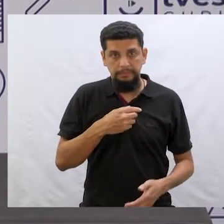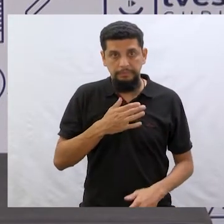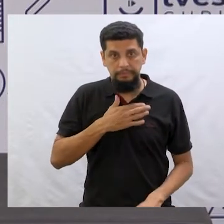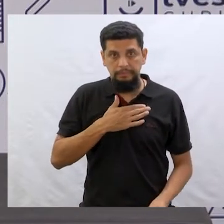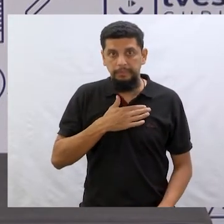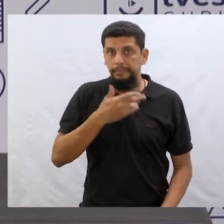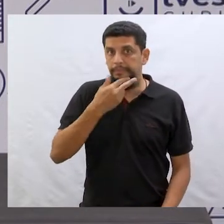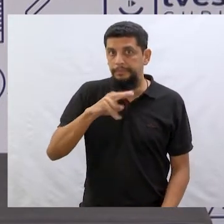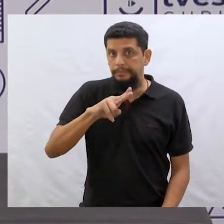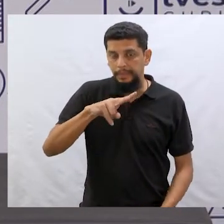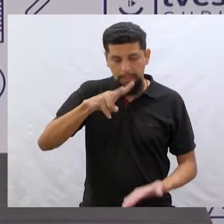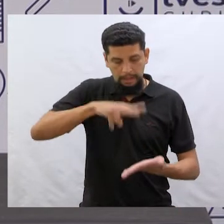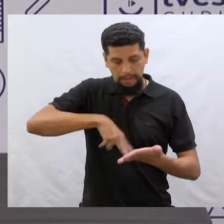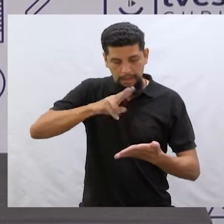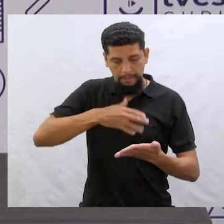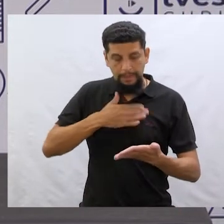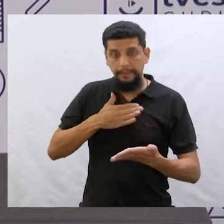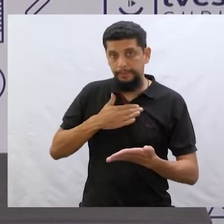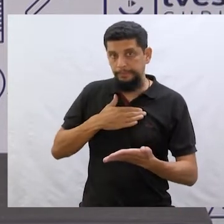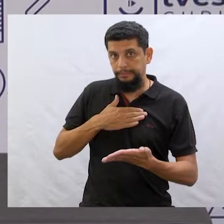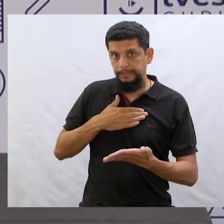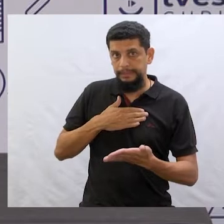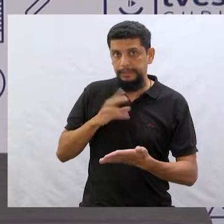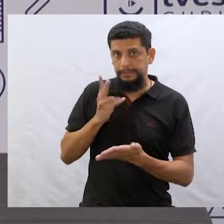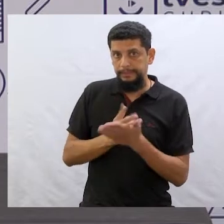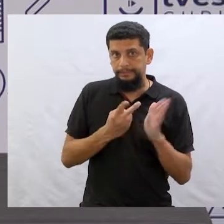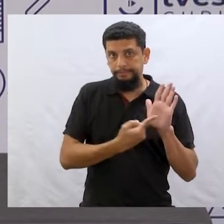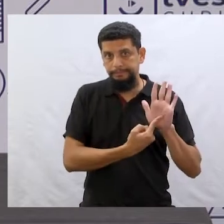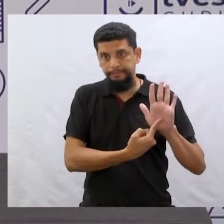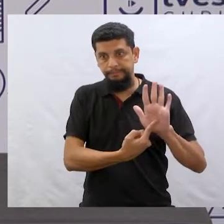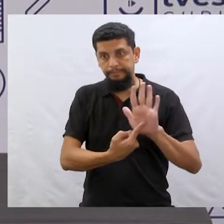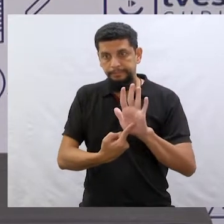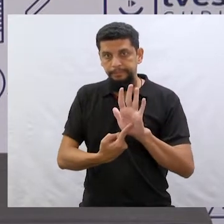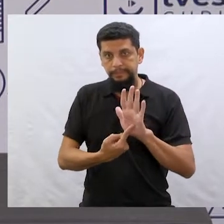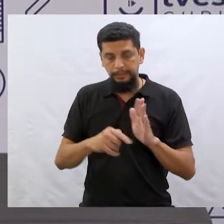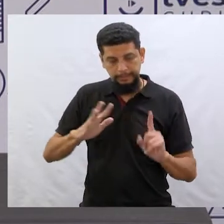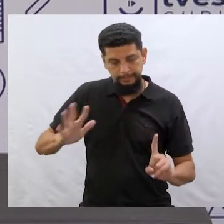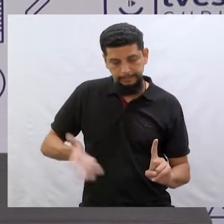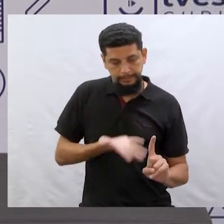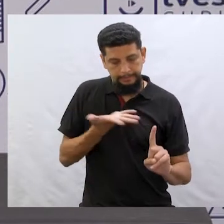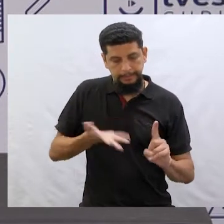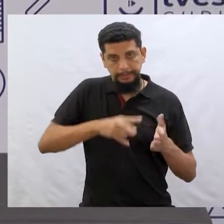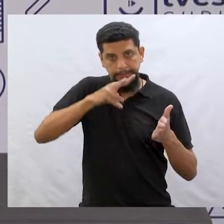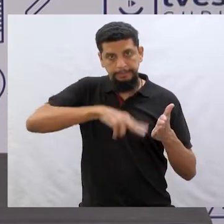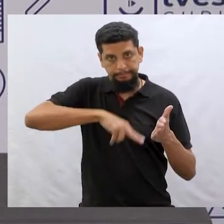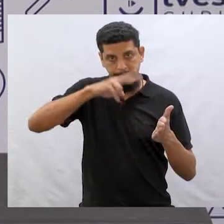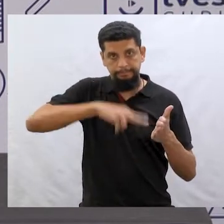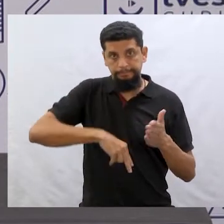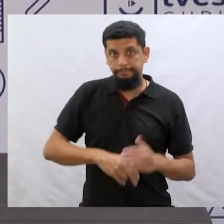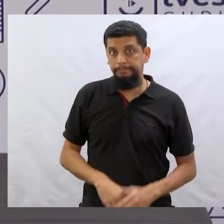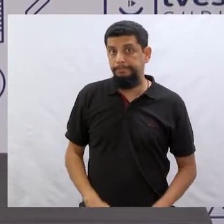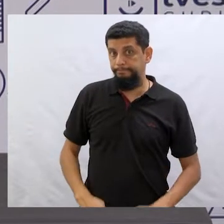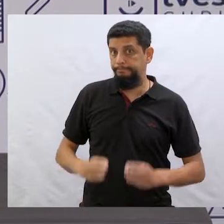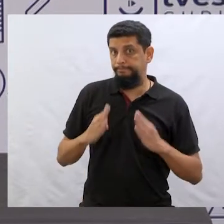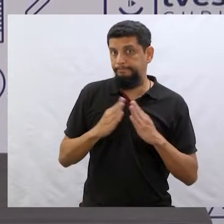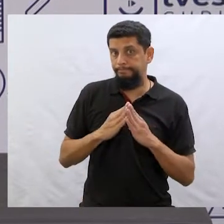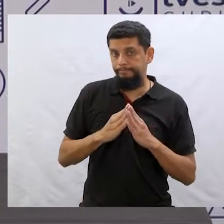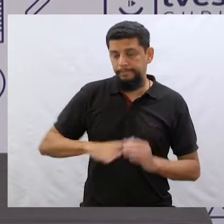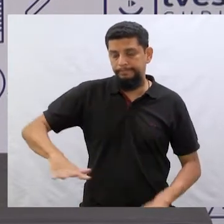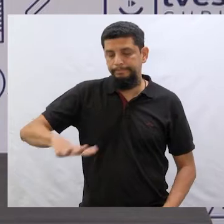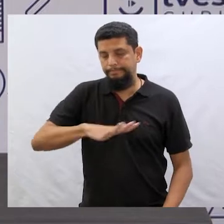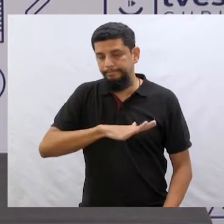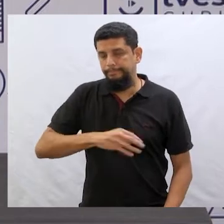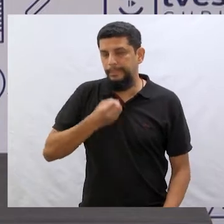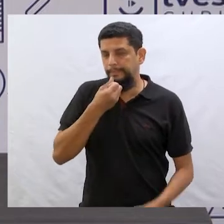irmãos que liam para mim. Mas sempre mostrando o incentivo da leitura em casa, no ambiente